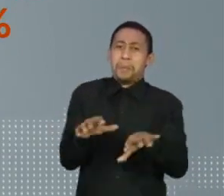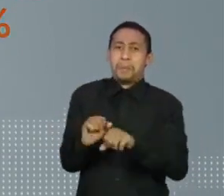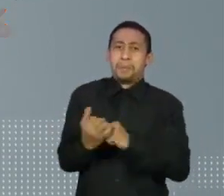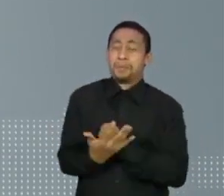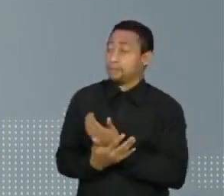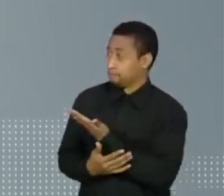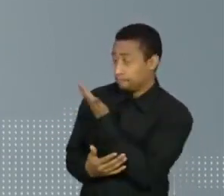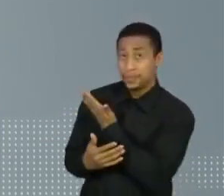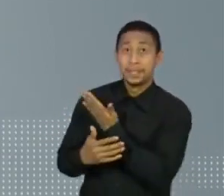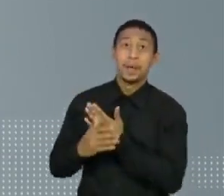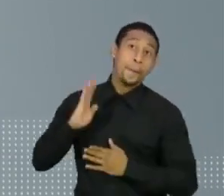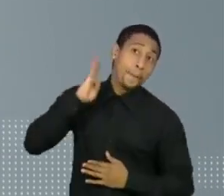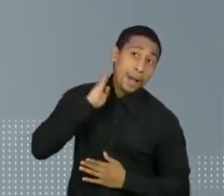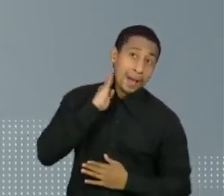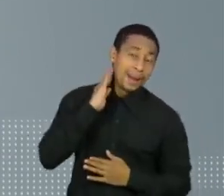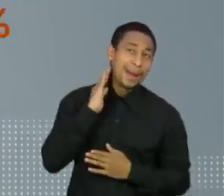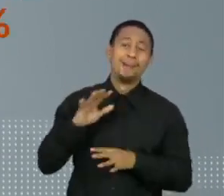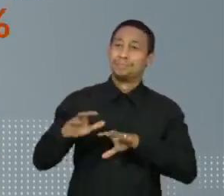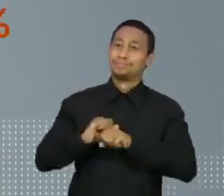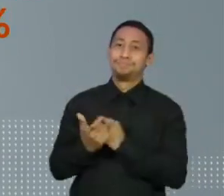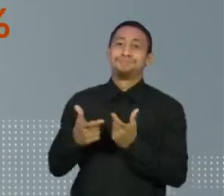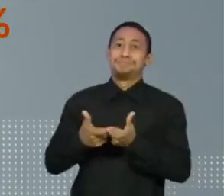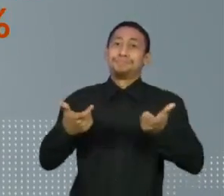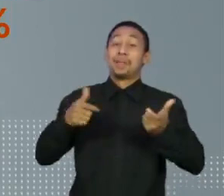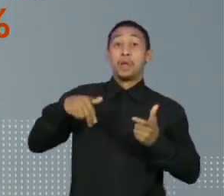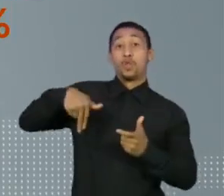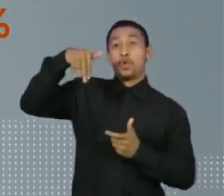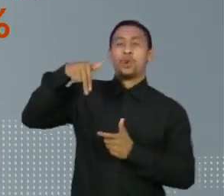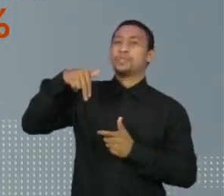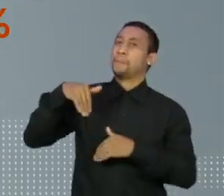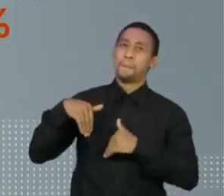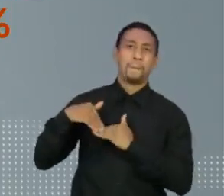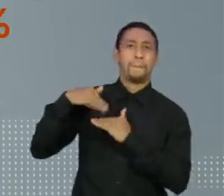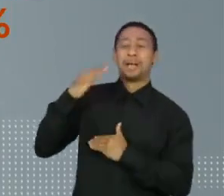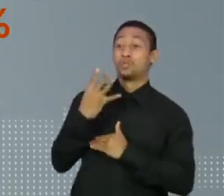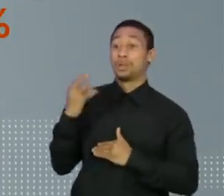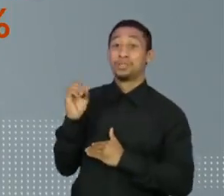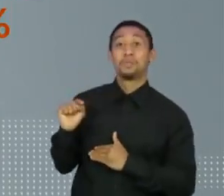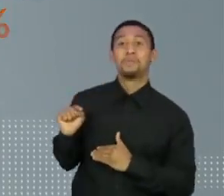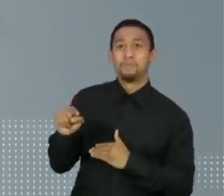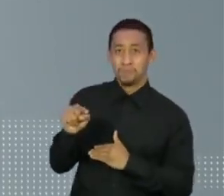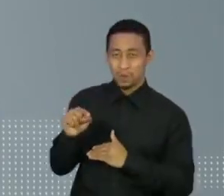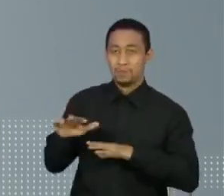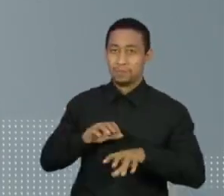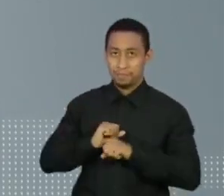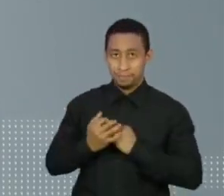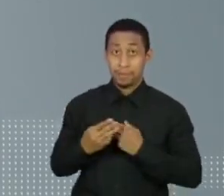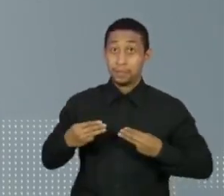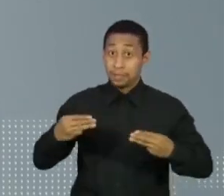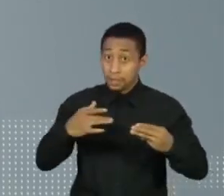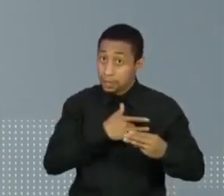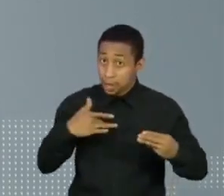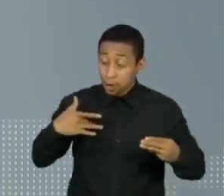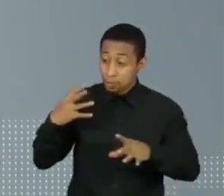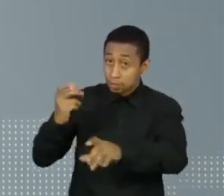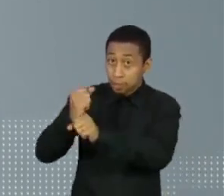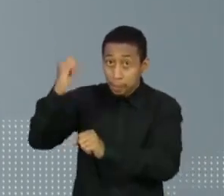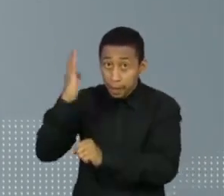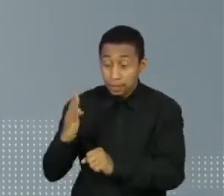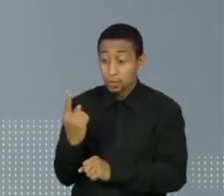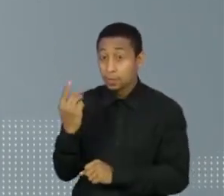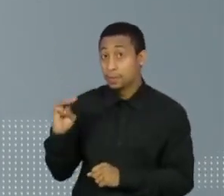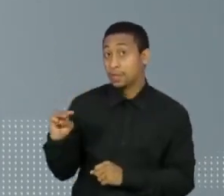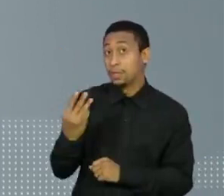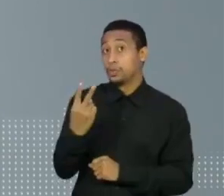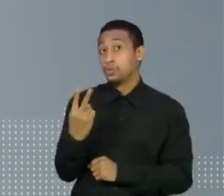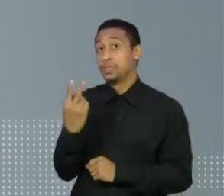-oeste. E o Pará tem mais casos na região norte. Acaba de passar os 400 mil. Segundo o Ministério da Saúde, o Brasil tem mais de 1 milhão